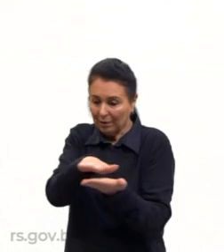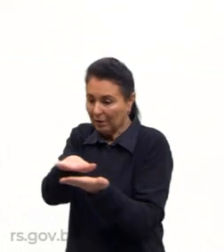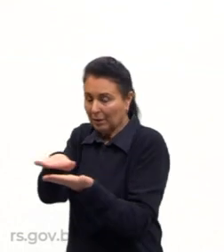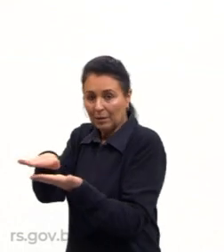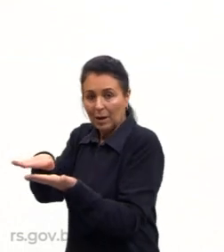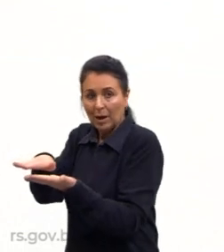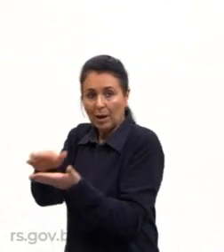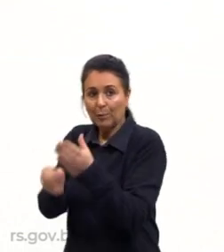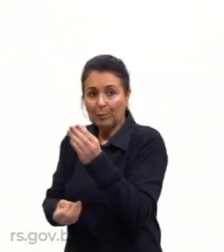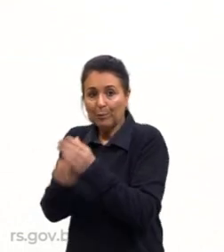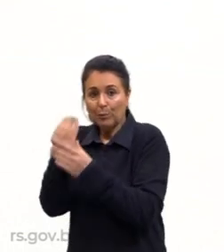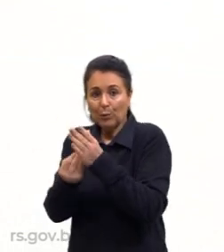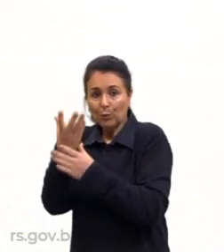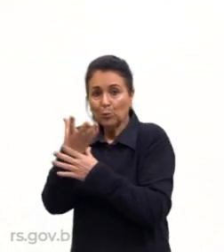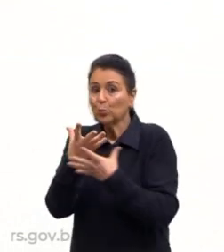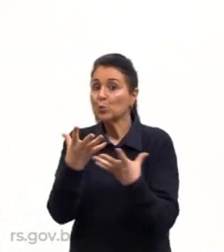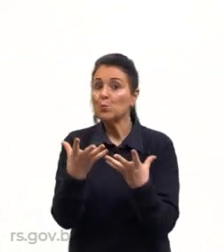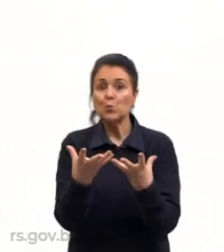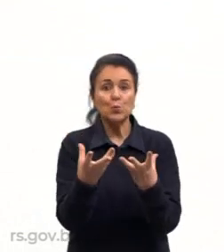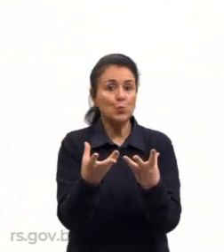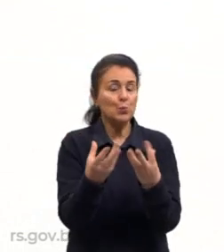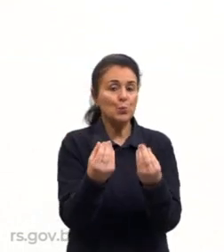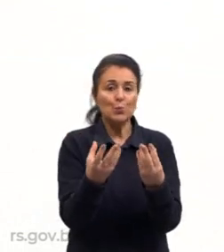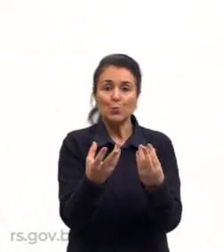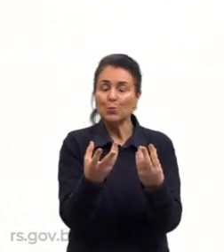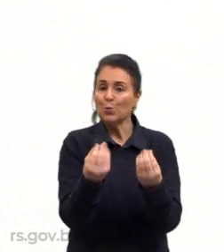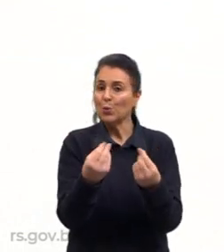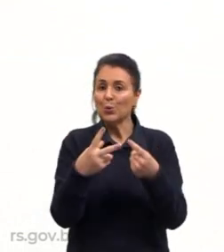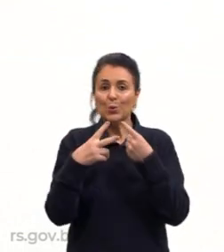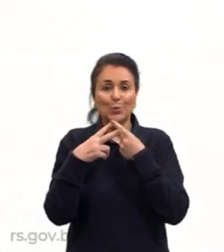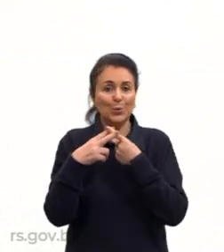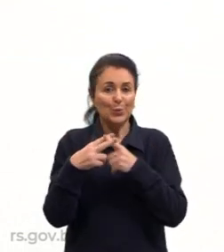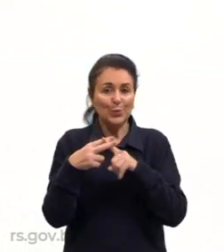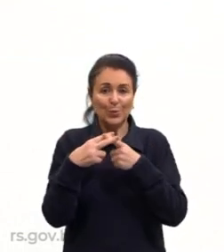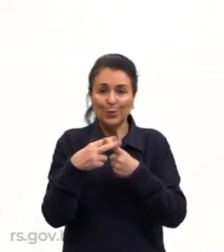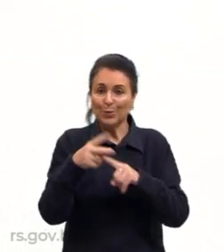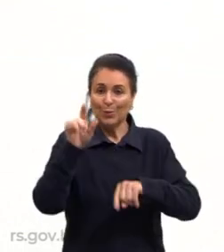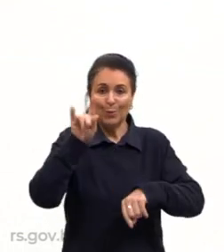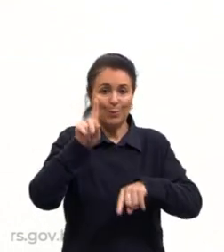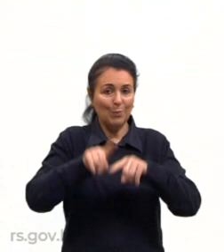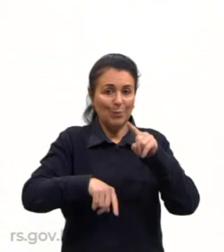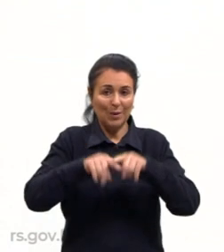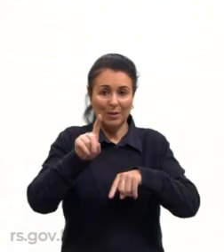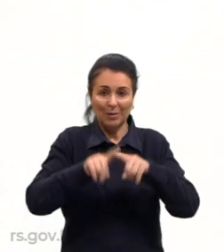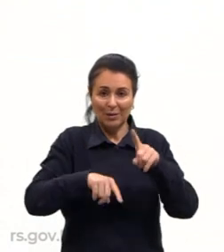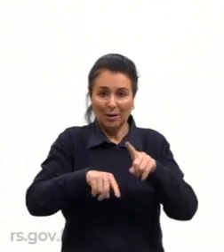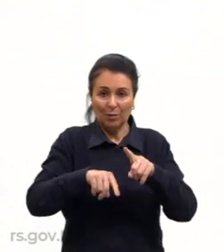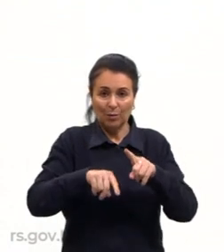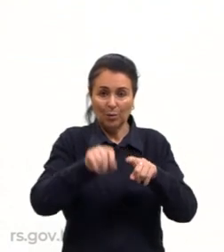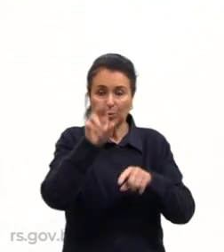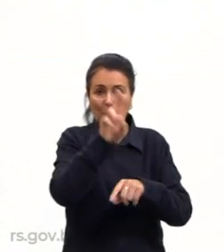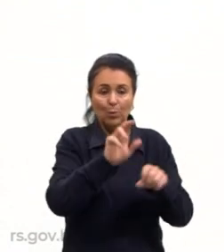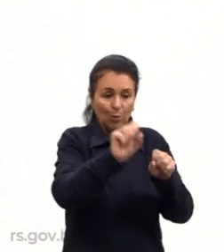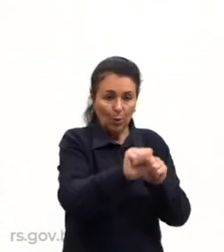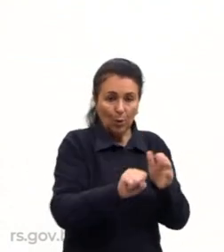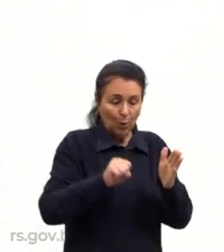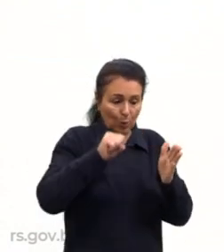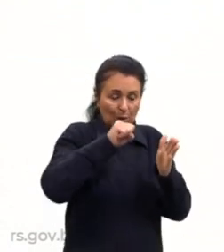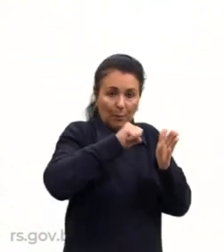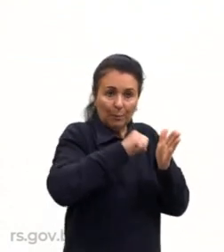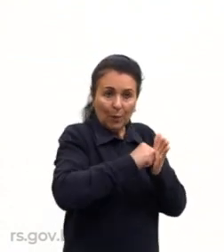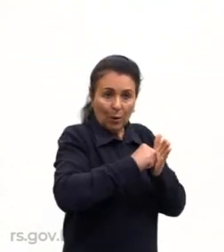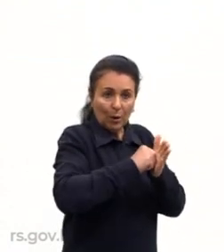vai produzir produtos em massa, quer dizer, tu não tem variação. Tu pegou aquela porta ali, colocou e deu. Ela tem que caber naquele